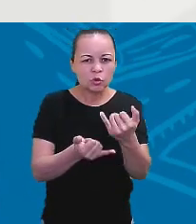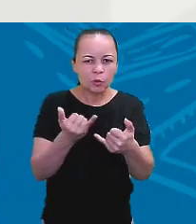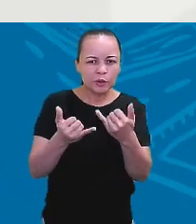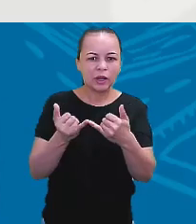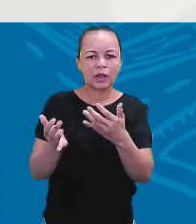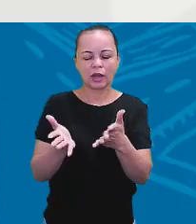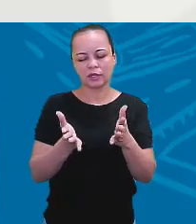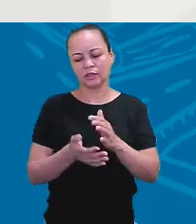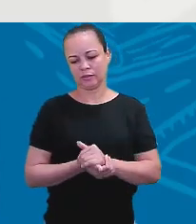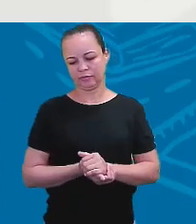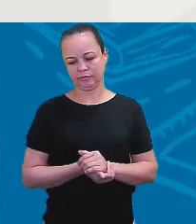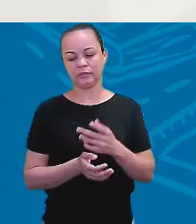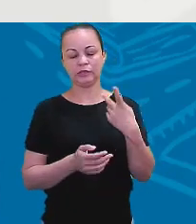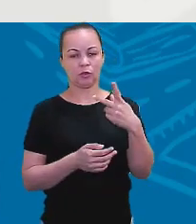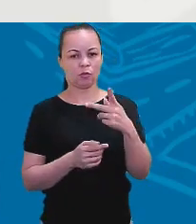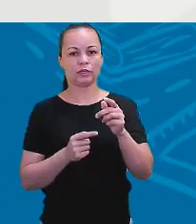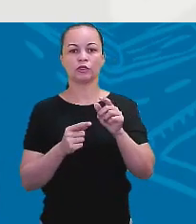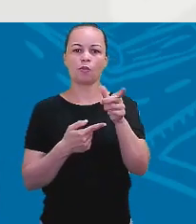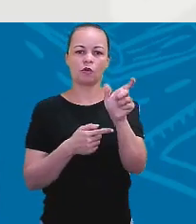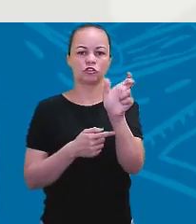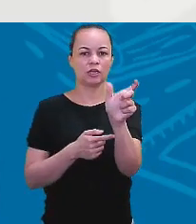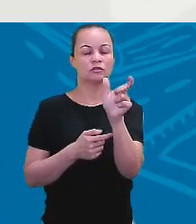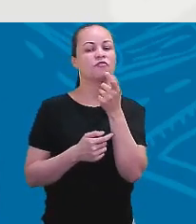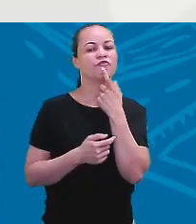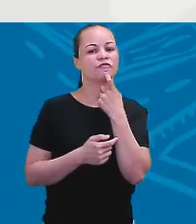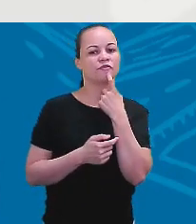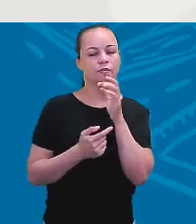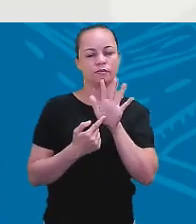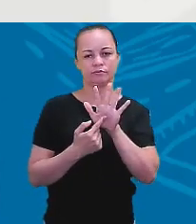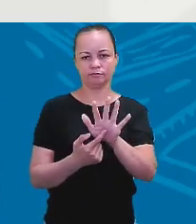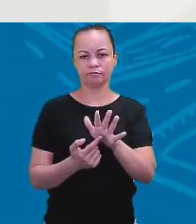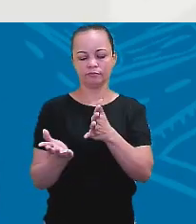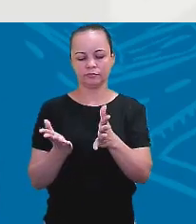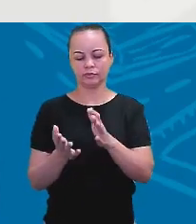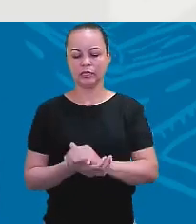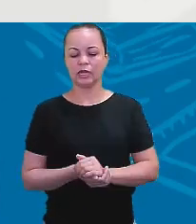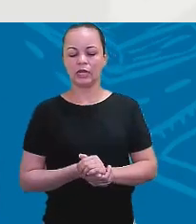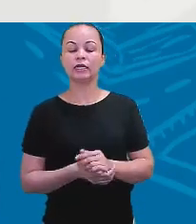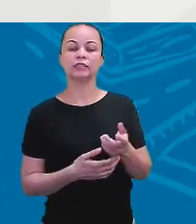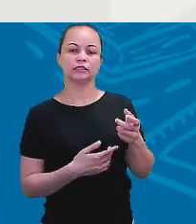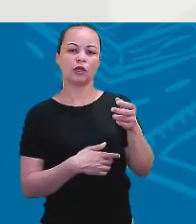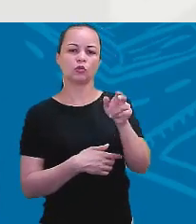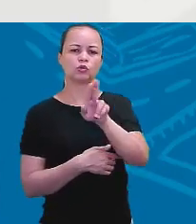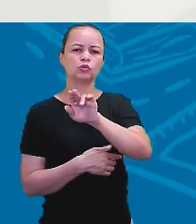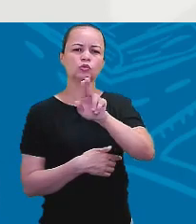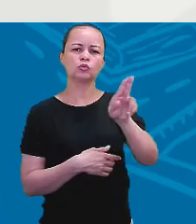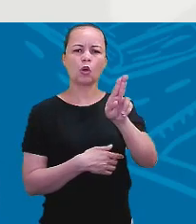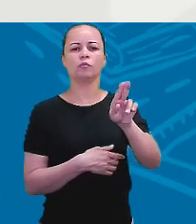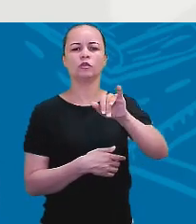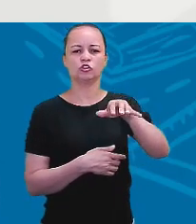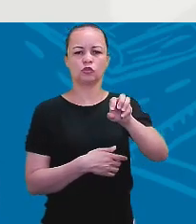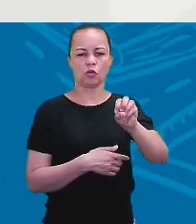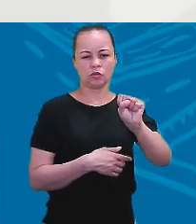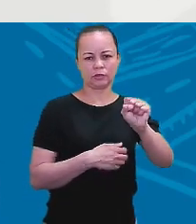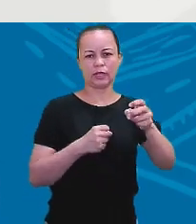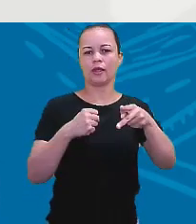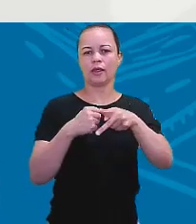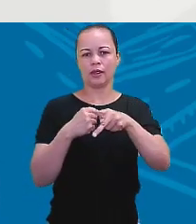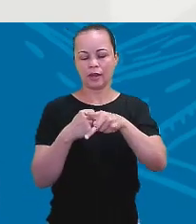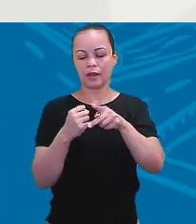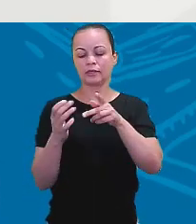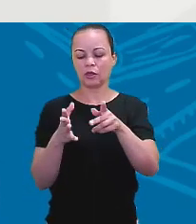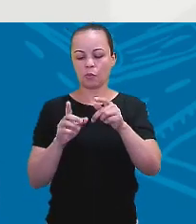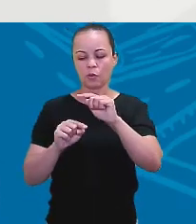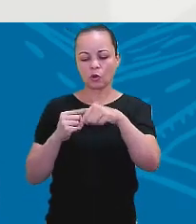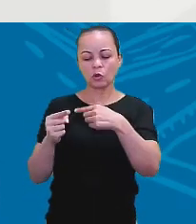Is not. Já apareceu lá no vermelho. José é nome ou pronome? É nome, Mr. Assis. Nome de homem ou de mulher? De